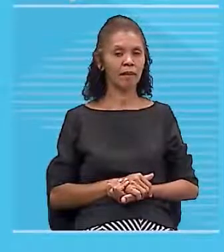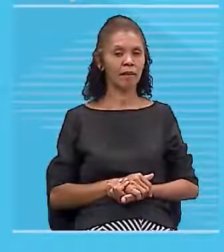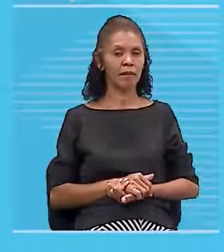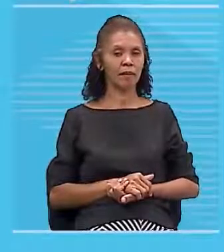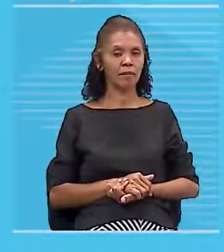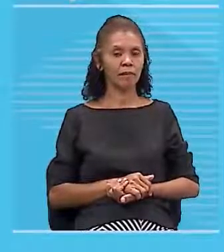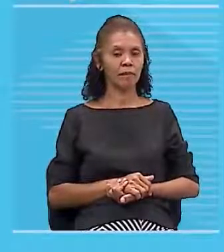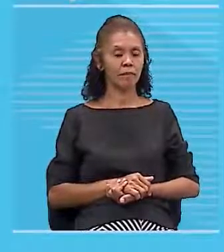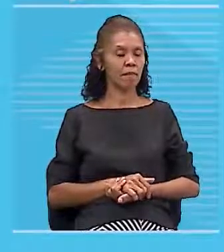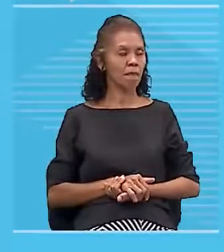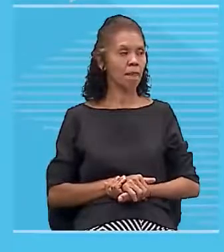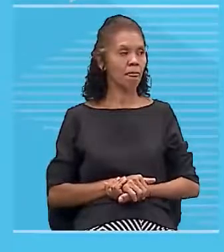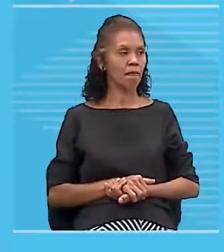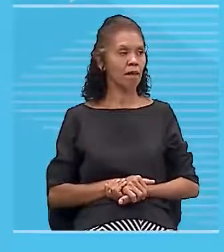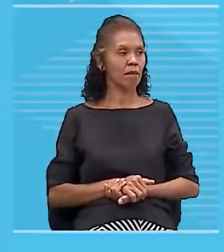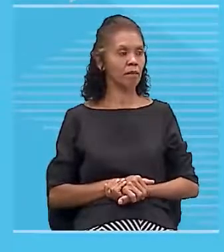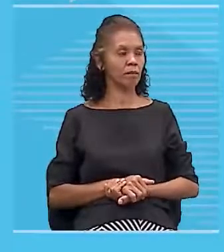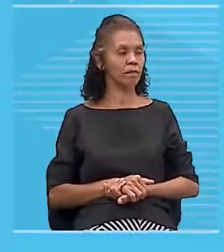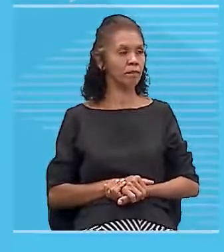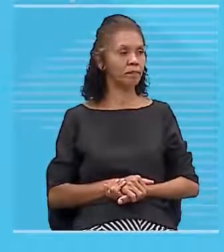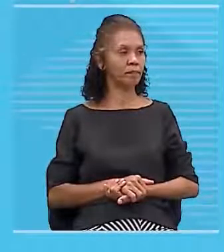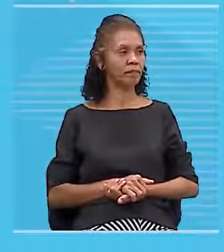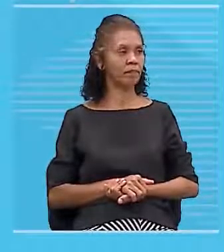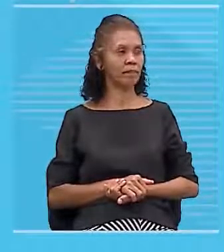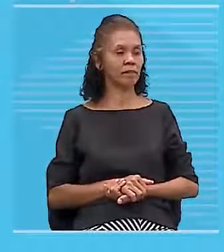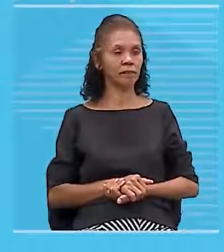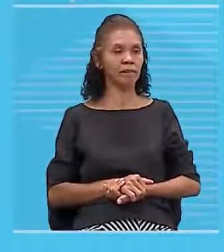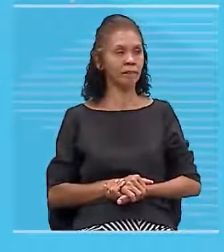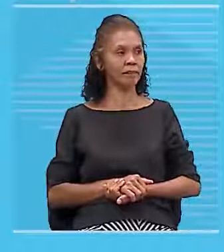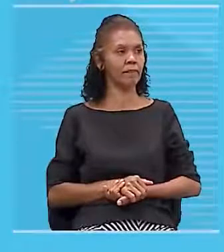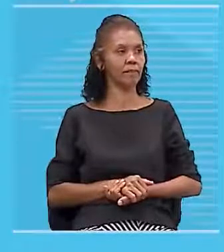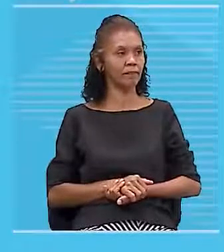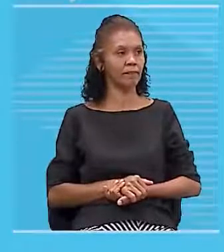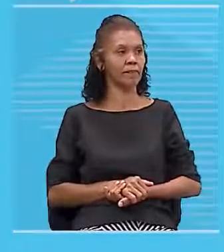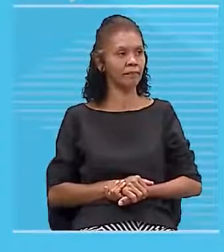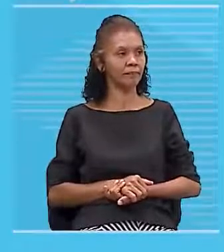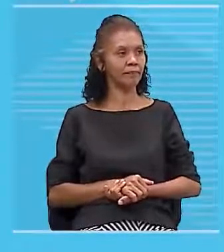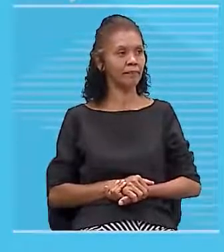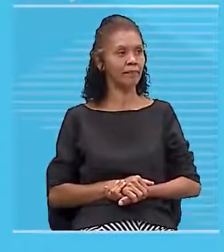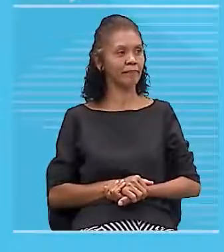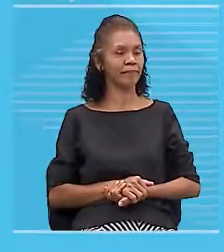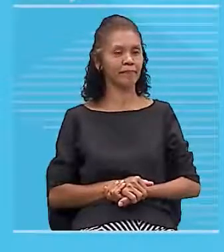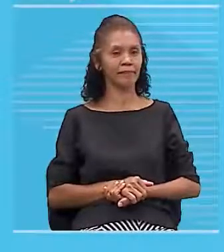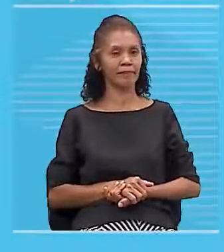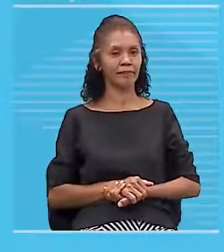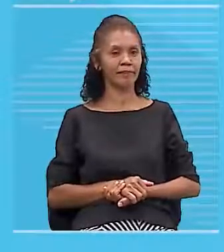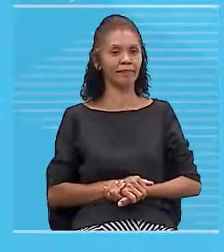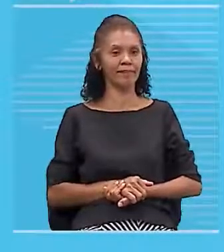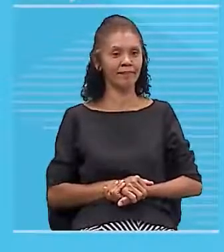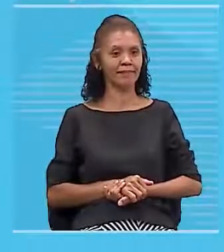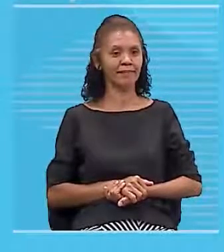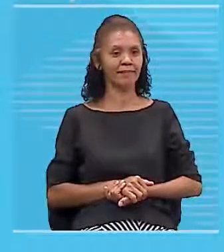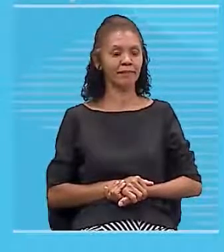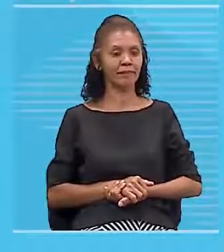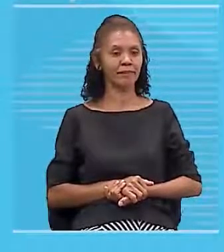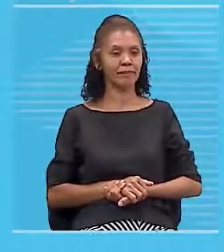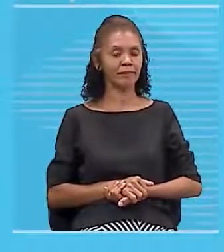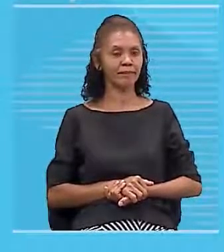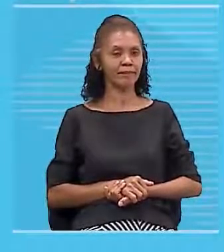Norte e sul. Olha só. Colocar de novo a situação inicial. Bússolazinha.